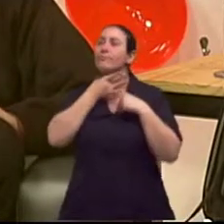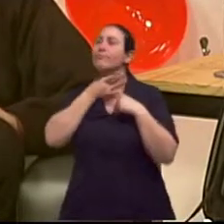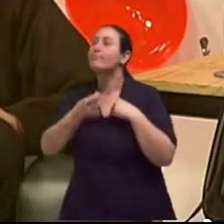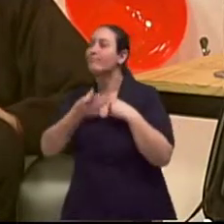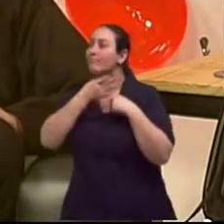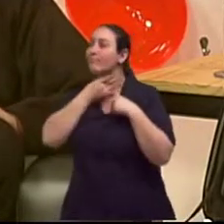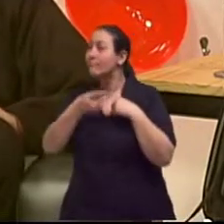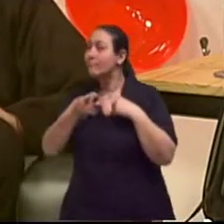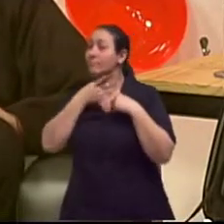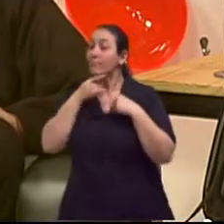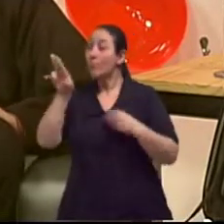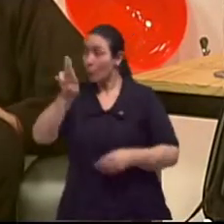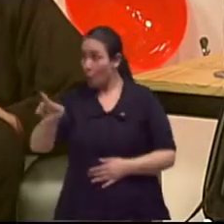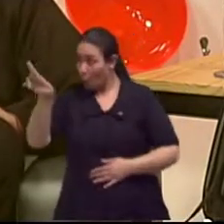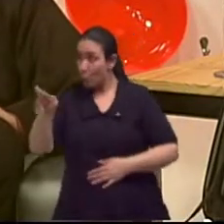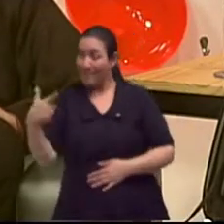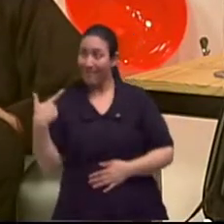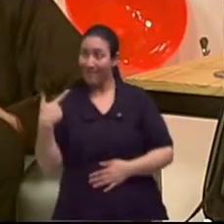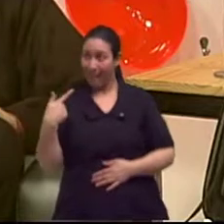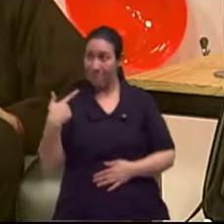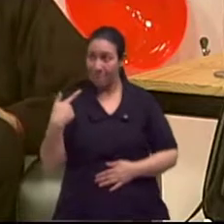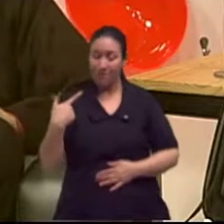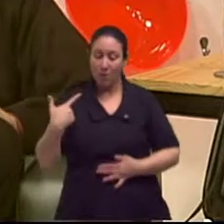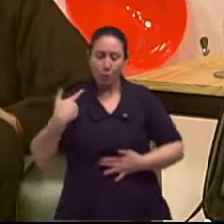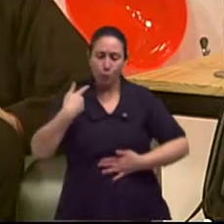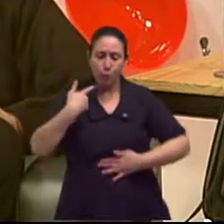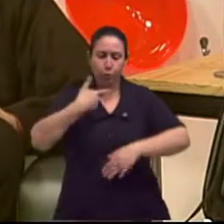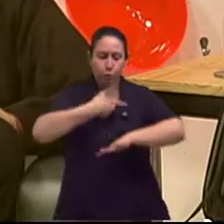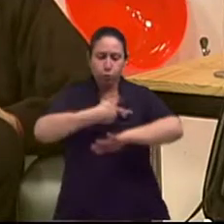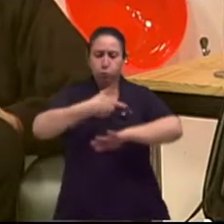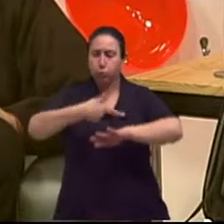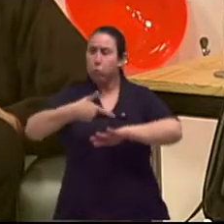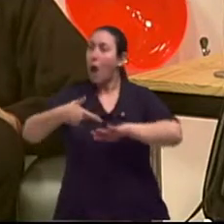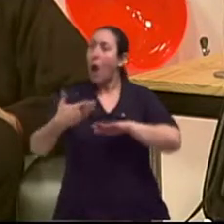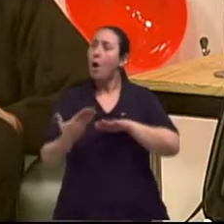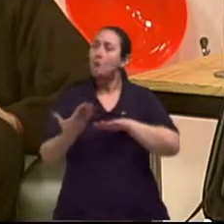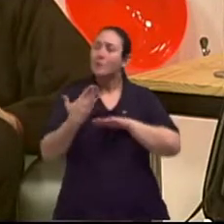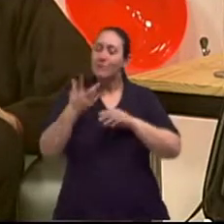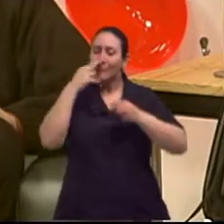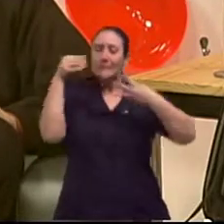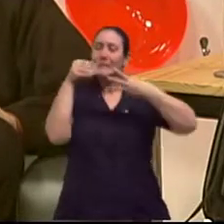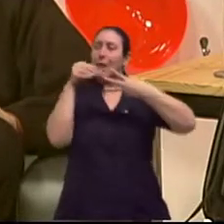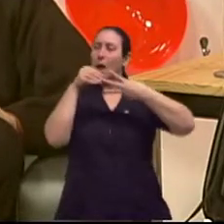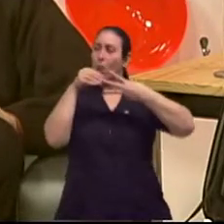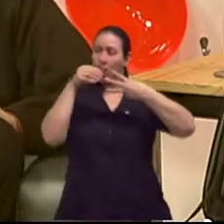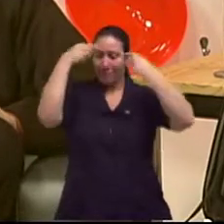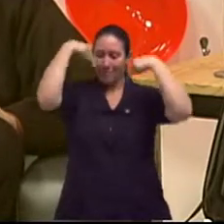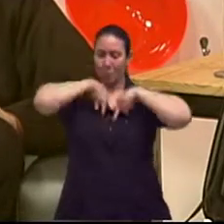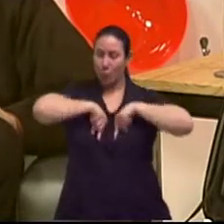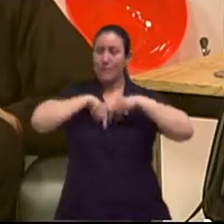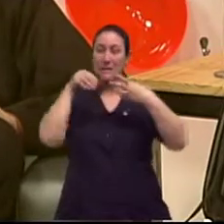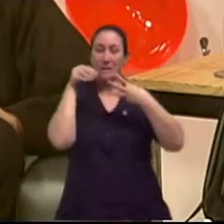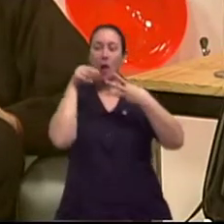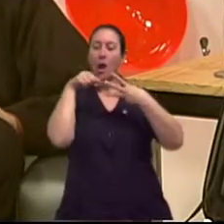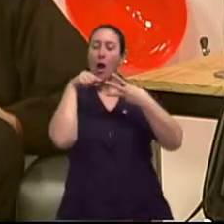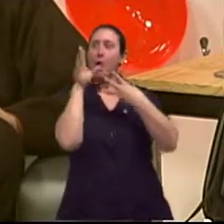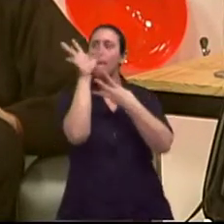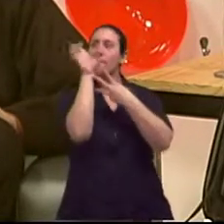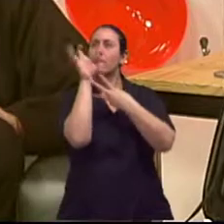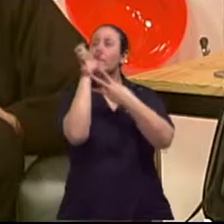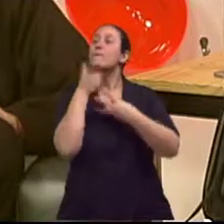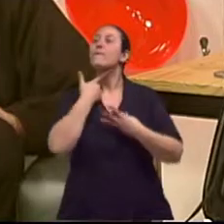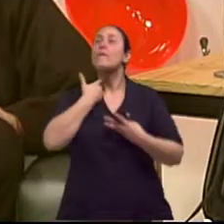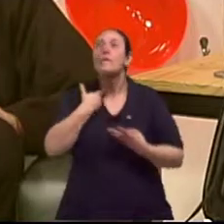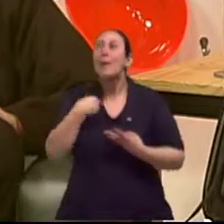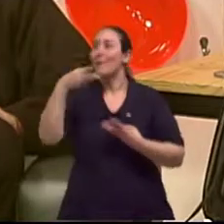usa o laser, a gente vai reorganizar essa célula para que só o que é produzido dentro possa